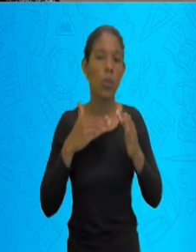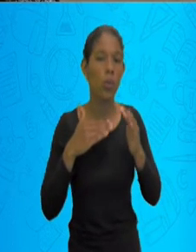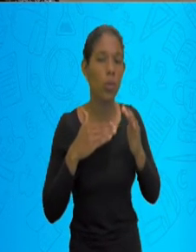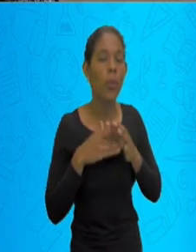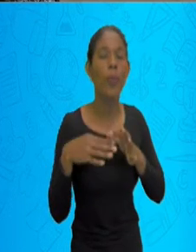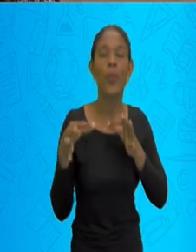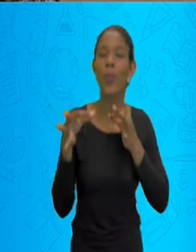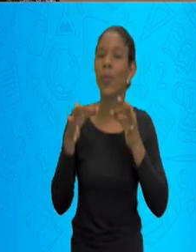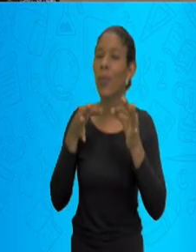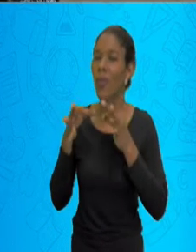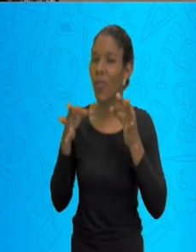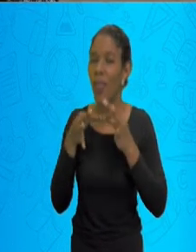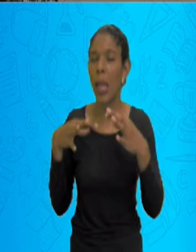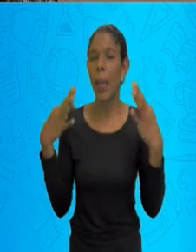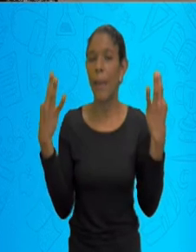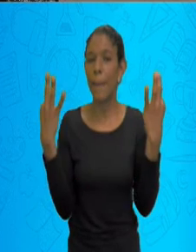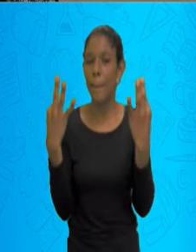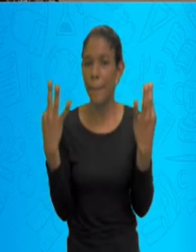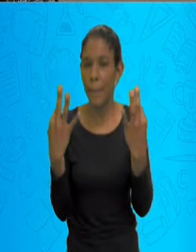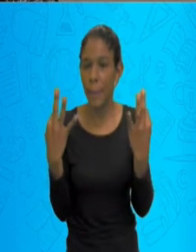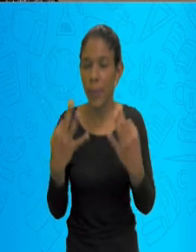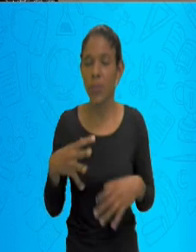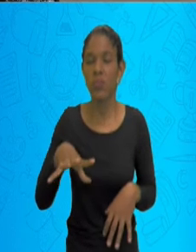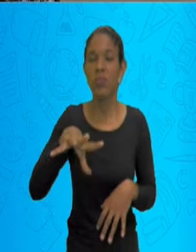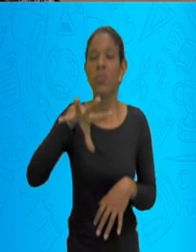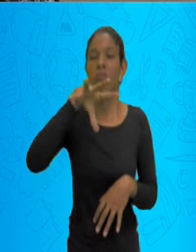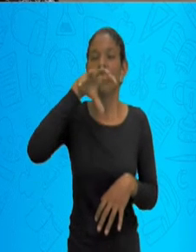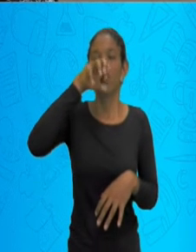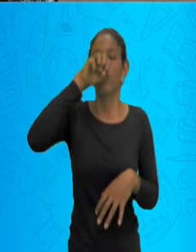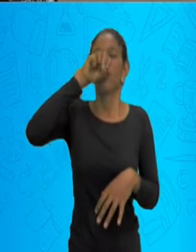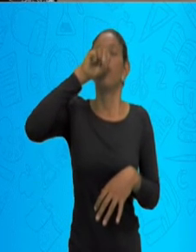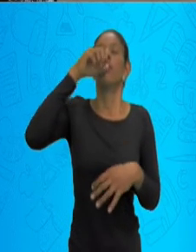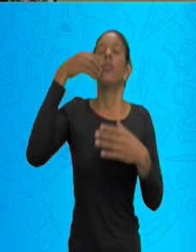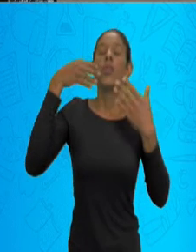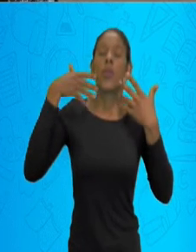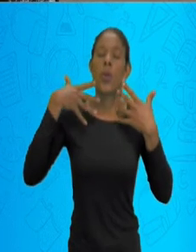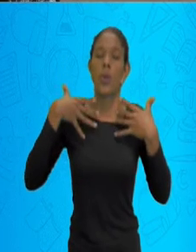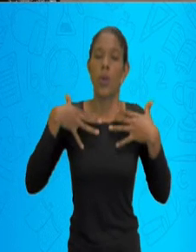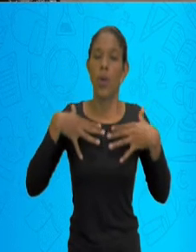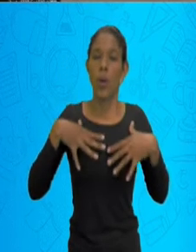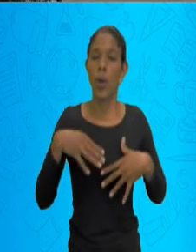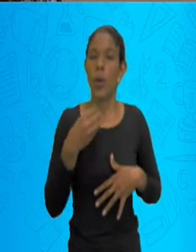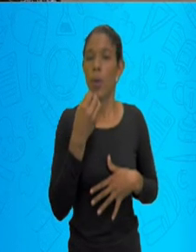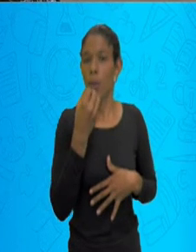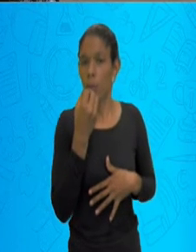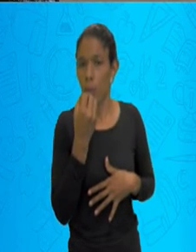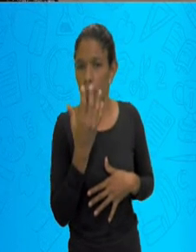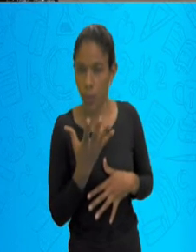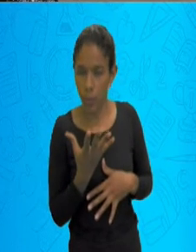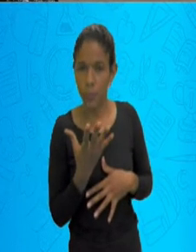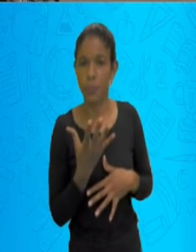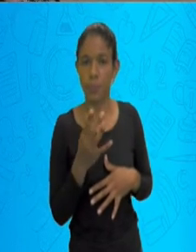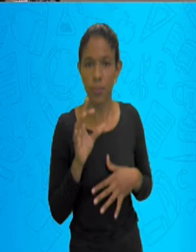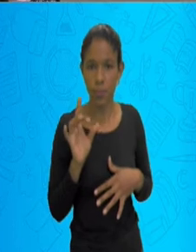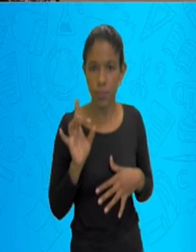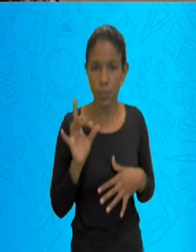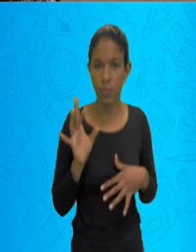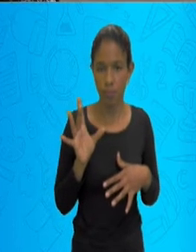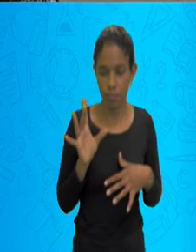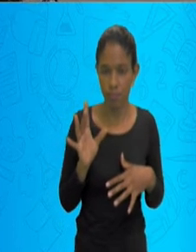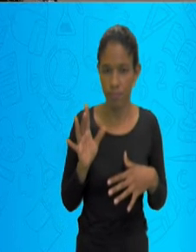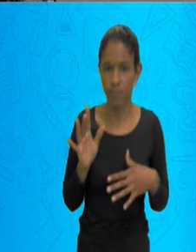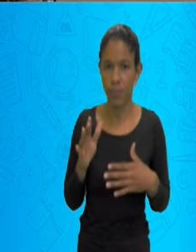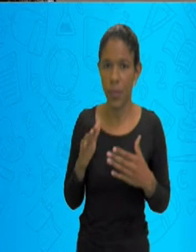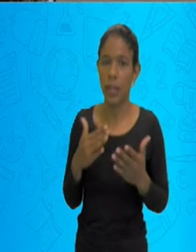organizado, para chegar, esse ar chegar de uma maneira mais bacana lá nos meus alvéolos e fazer essa filtragem